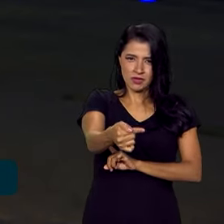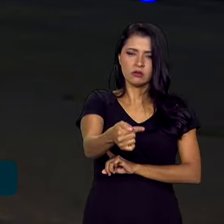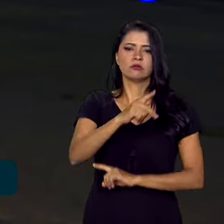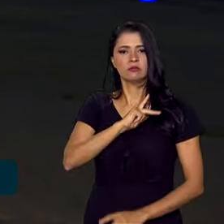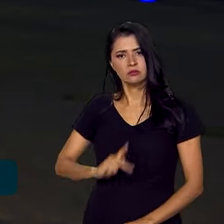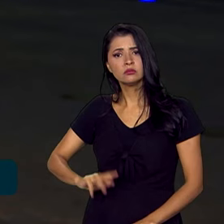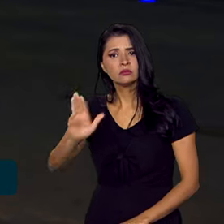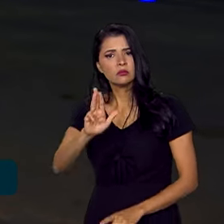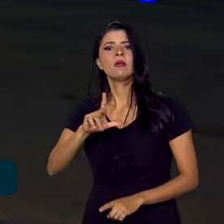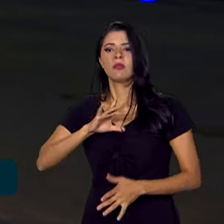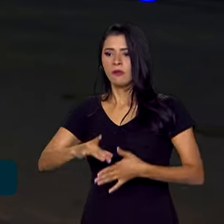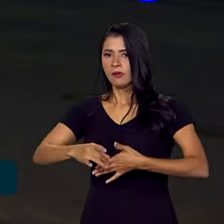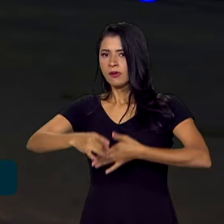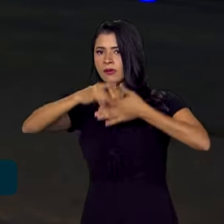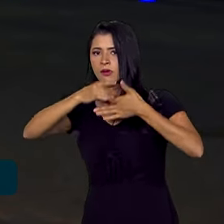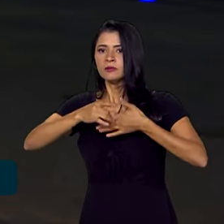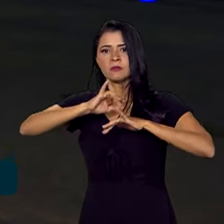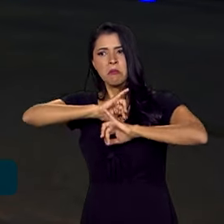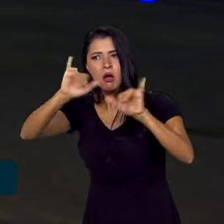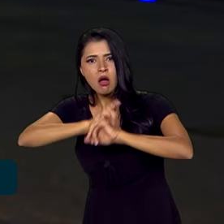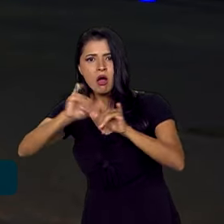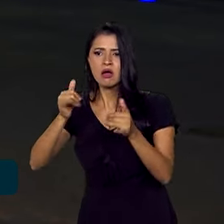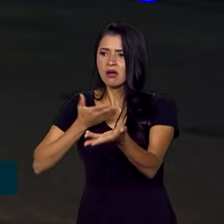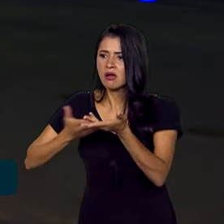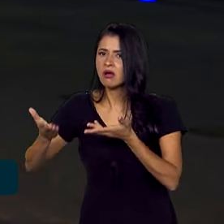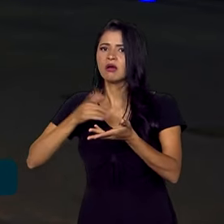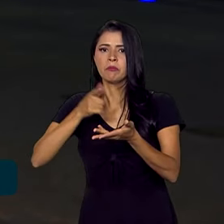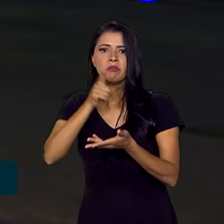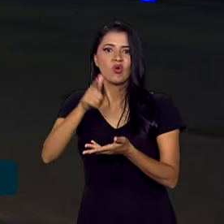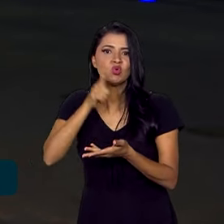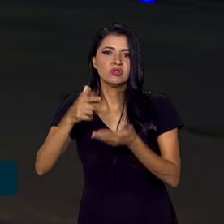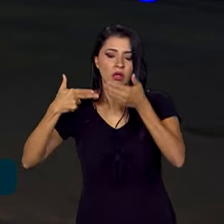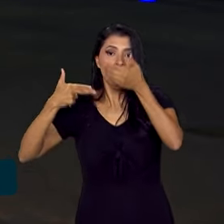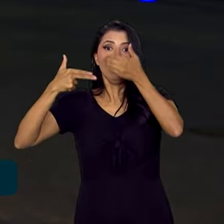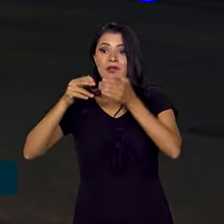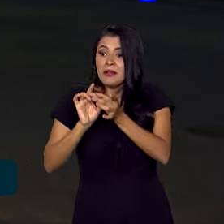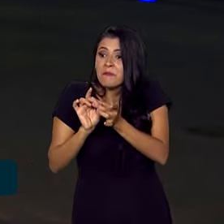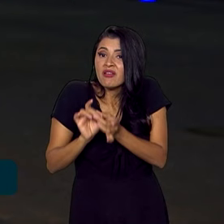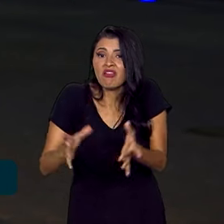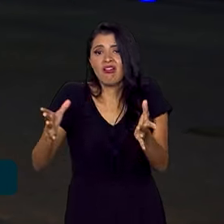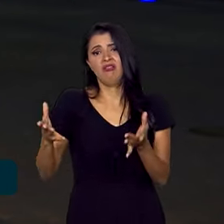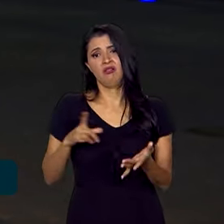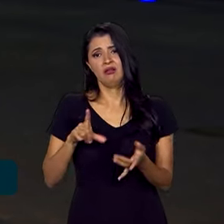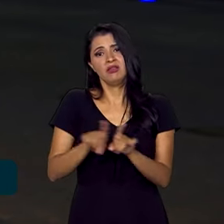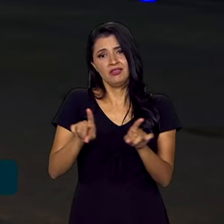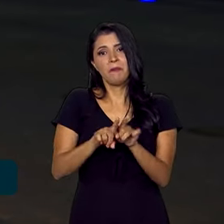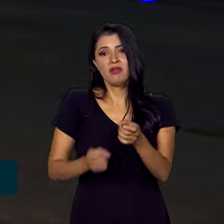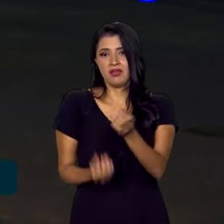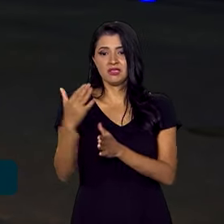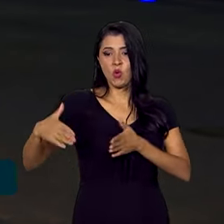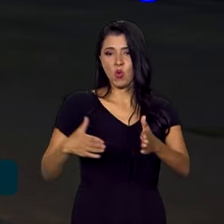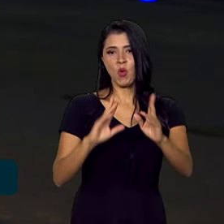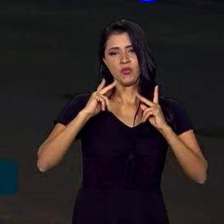tem liderado uma campanha diplomática para a libertação de reféns e a criação de uma passagem humanitária.